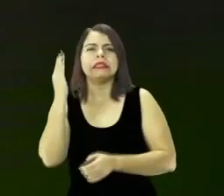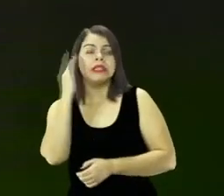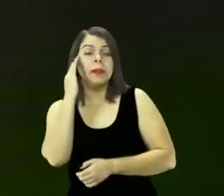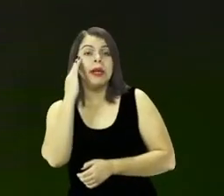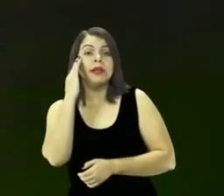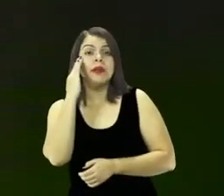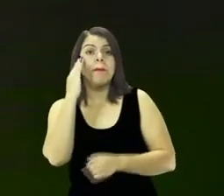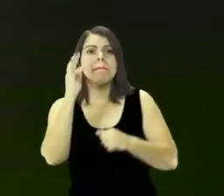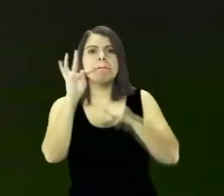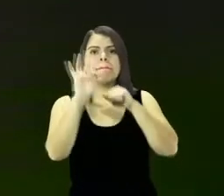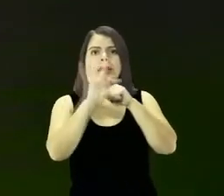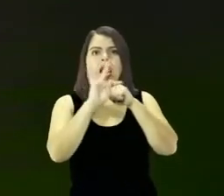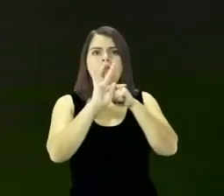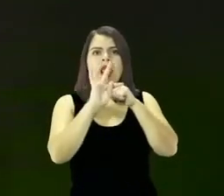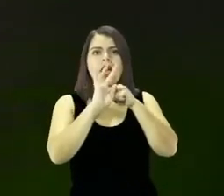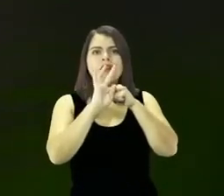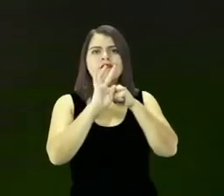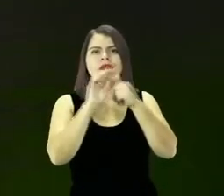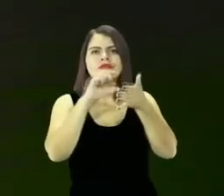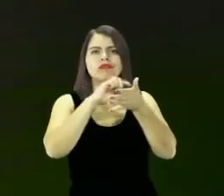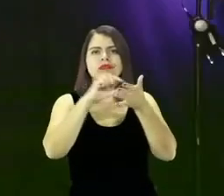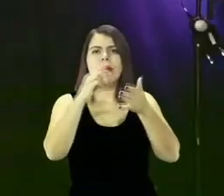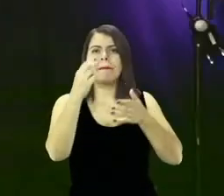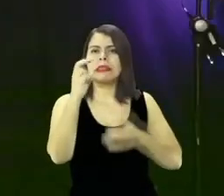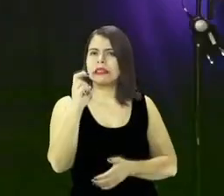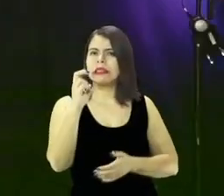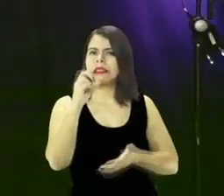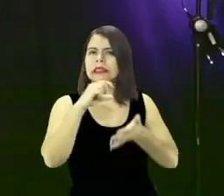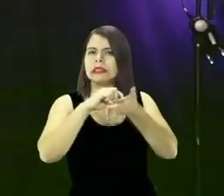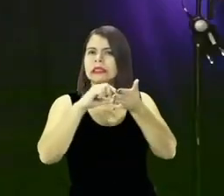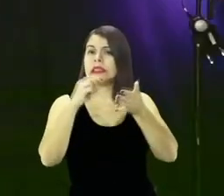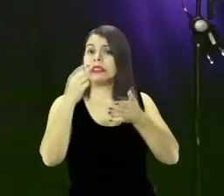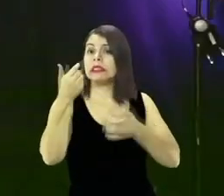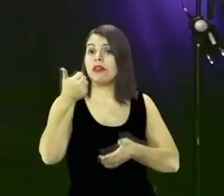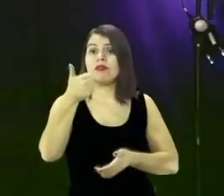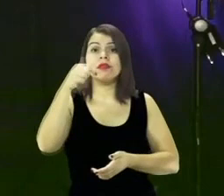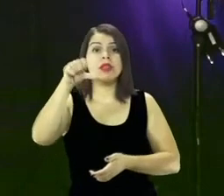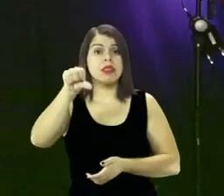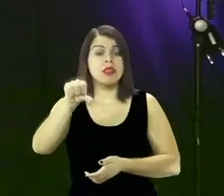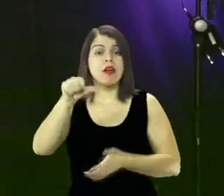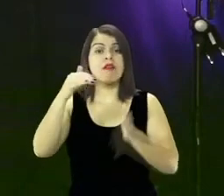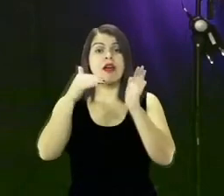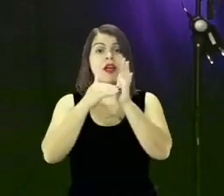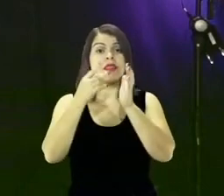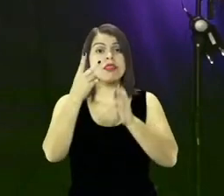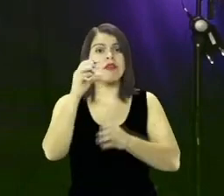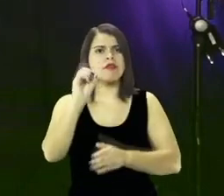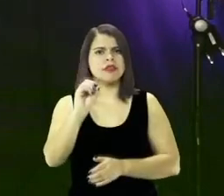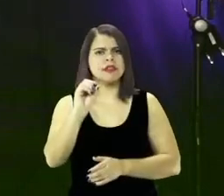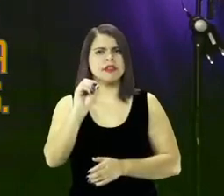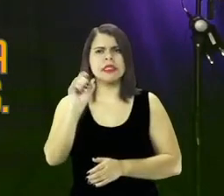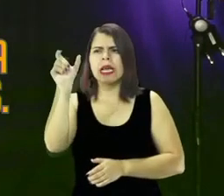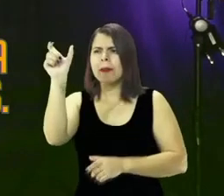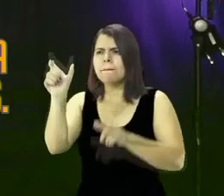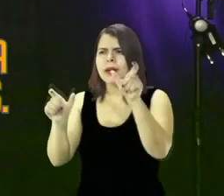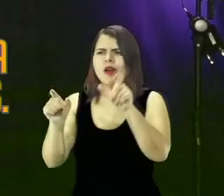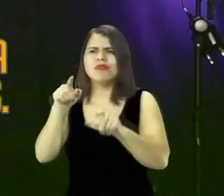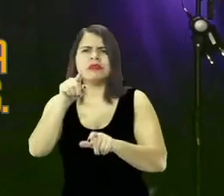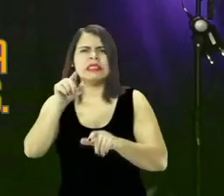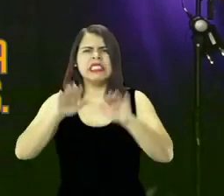5 versículo 19 a 20 meus irmãos se algum de vocês se desviar da verdade alguém o trouxer de volta